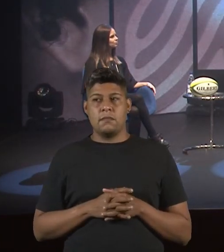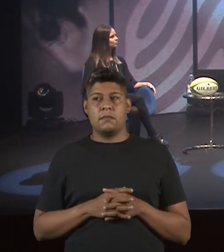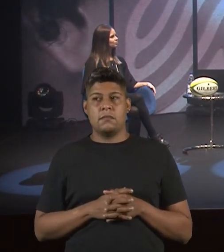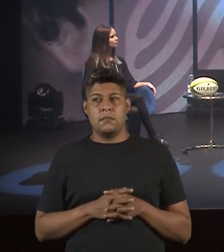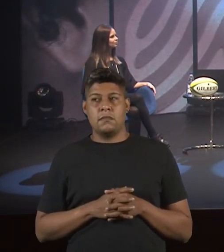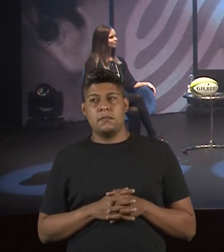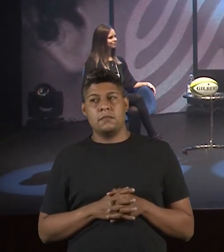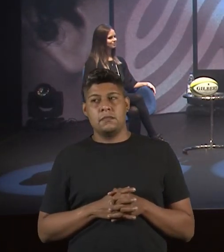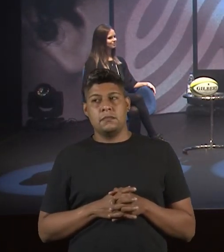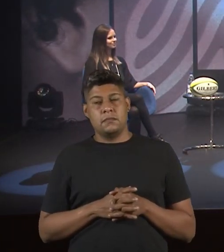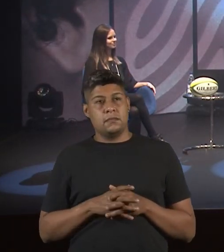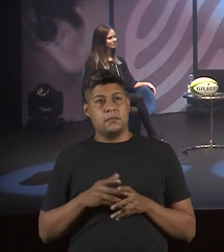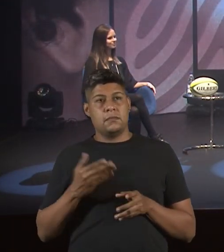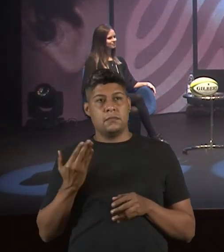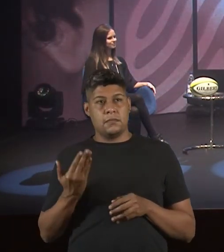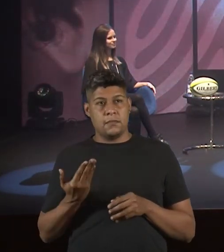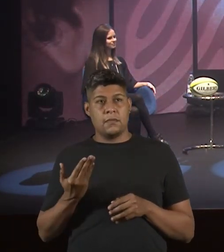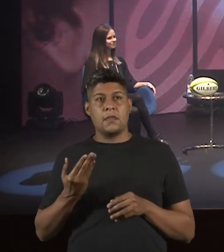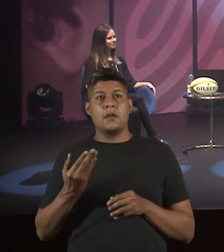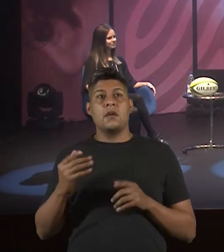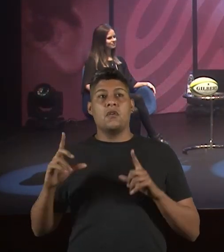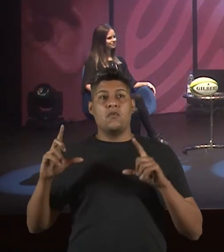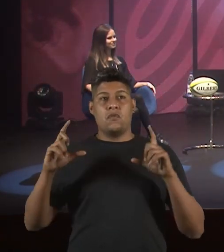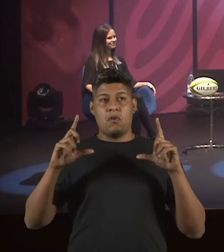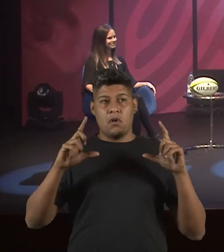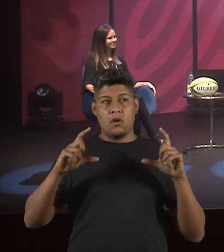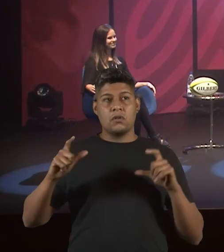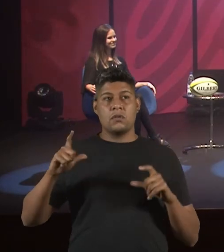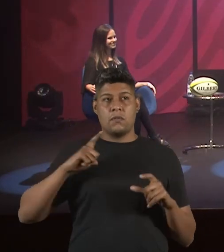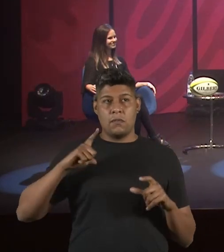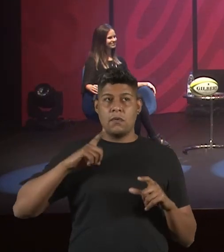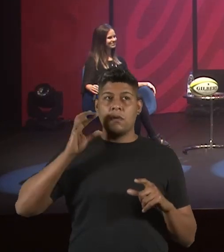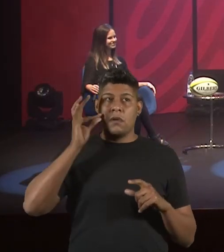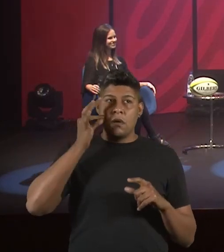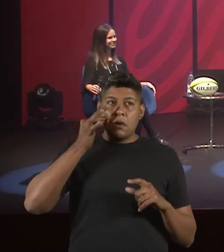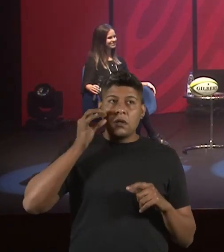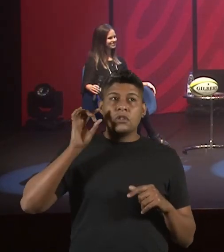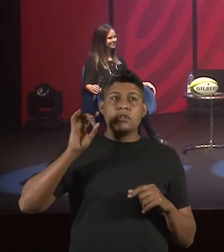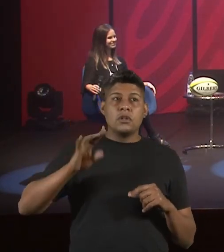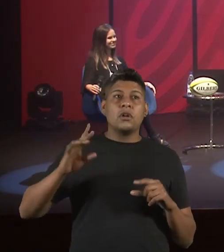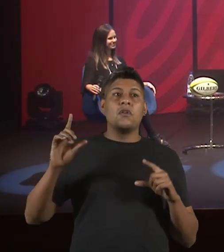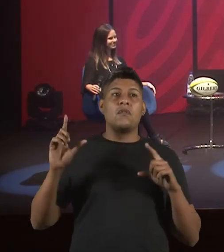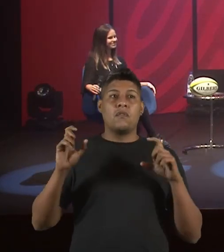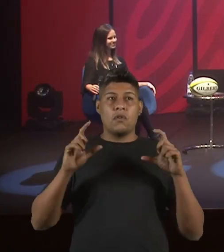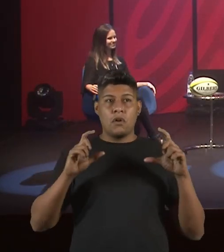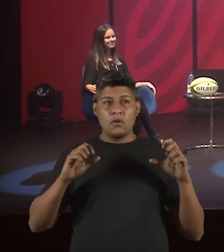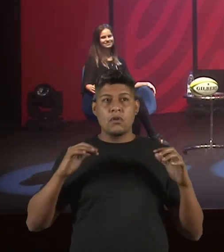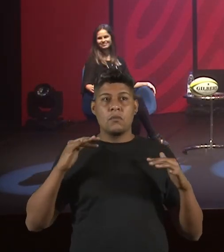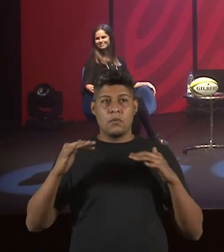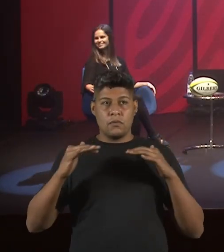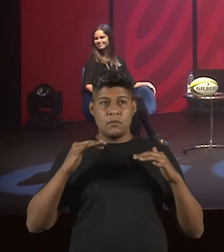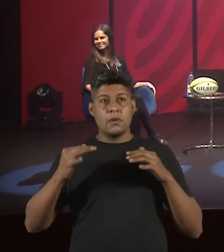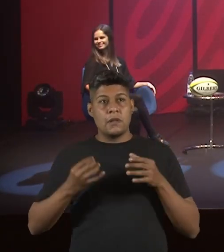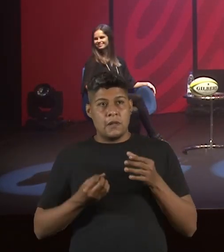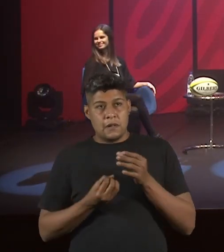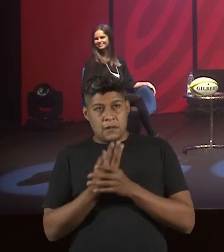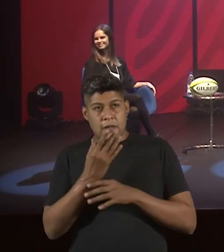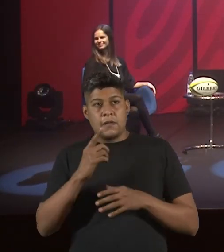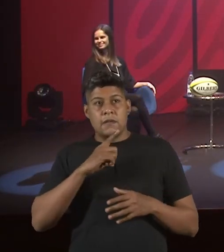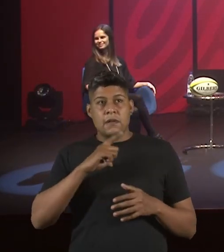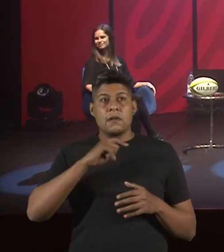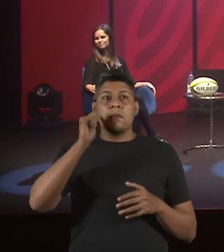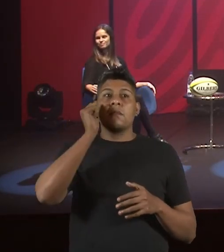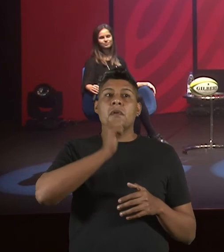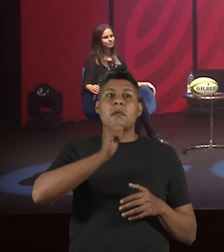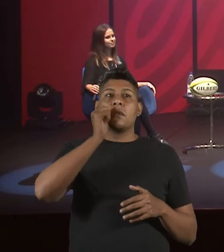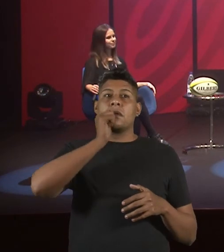esse aqui, essa é uma foto que circulou muito recentemente, mas é só uma das fotos do movimento que eu criei, onde estão as mulheres,